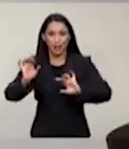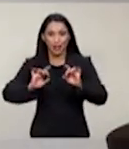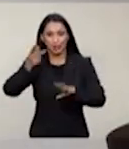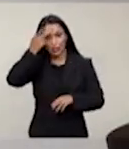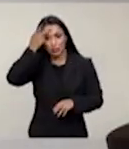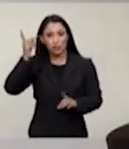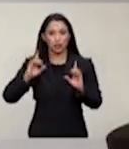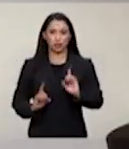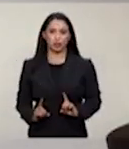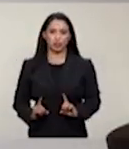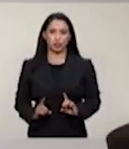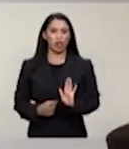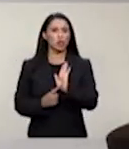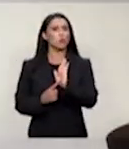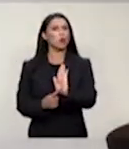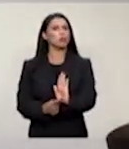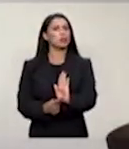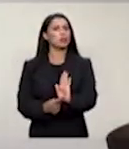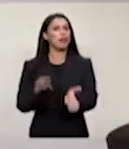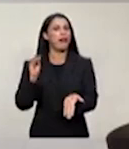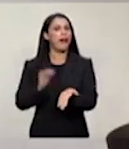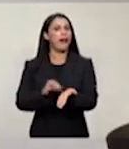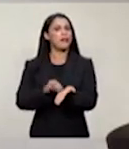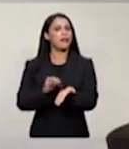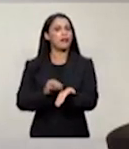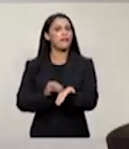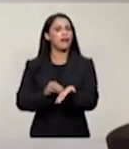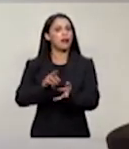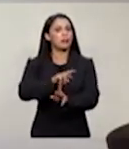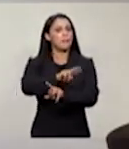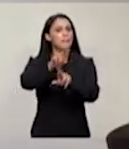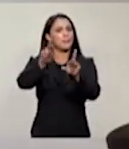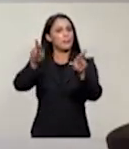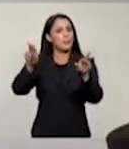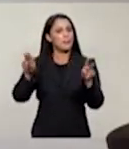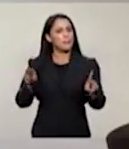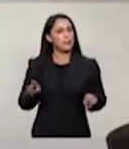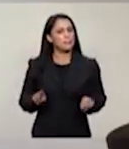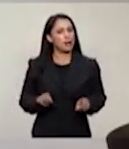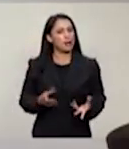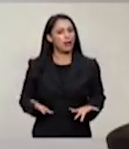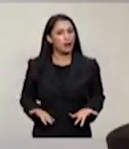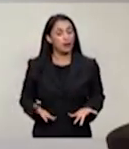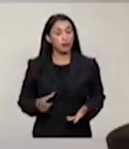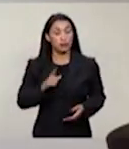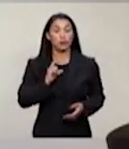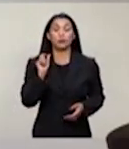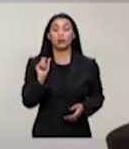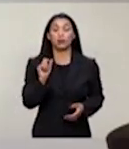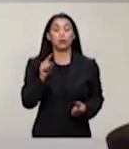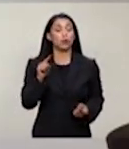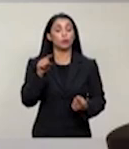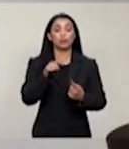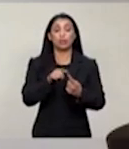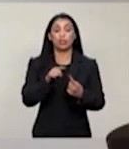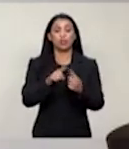a ausência da diversidade e da pluralidade na intencionalidade. Quem fala é